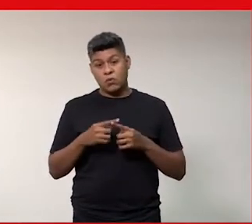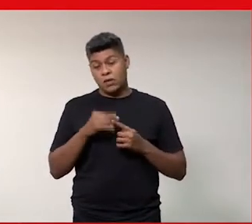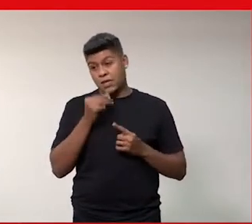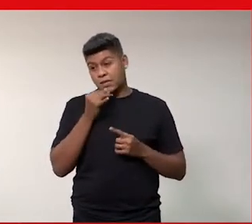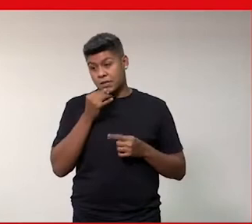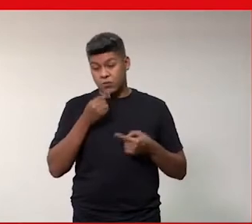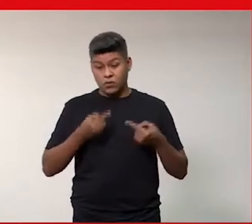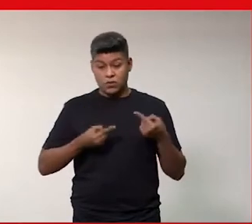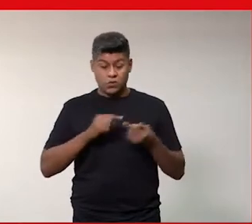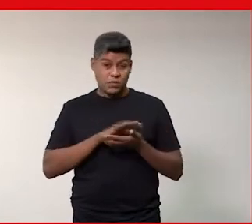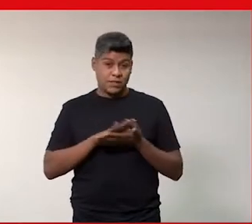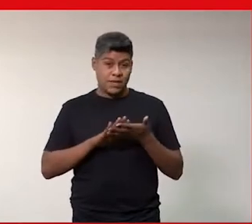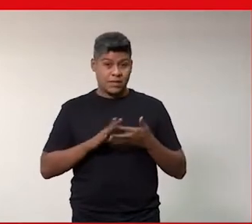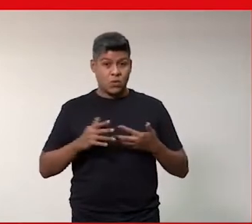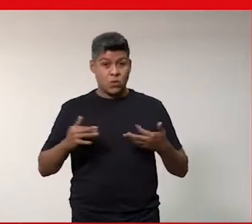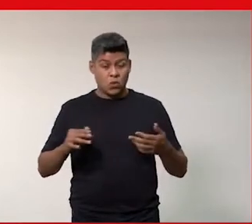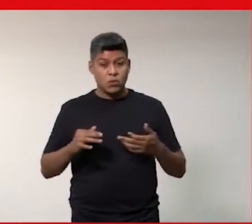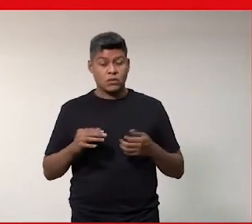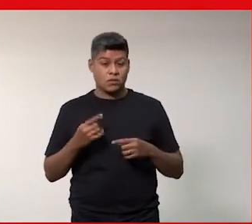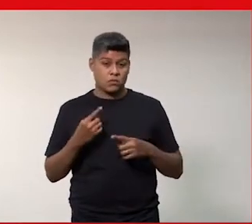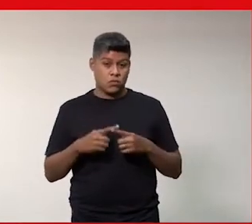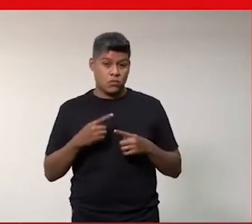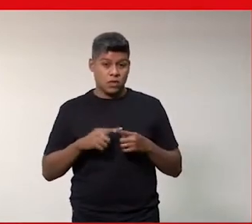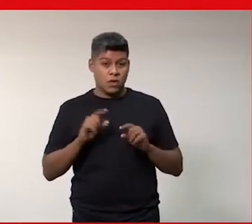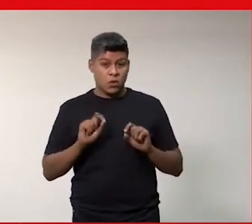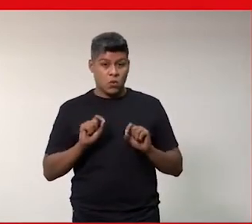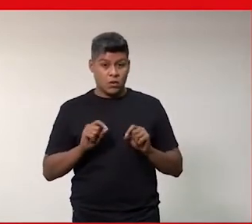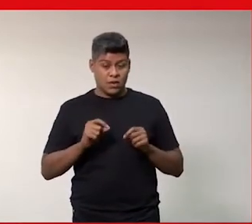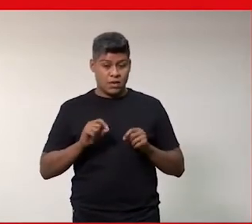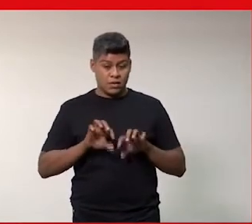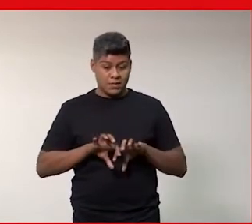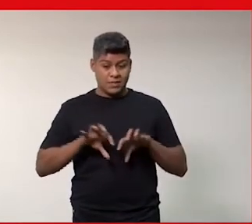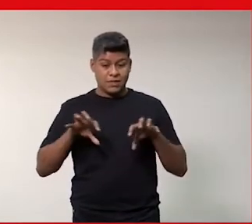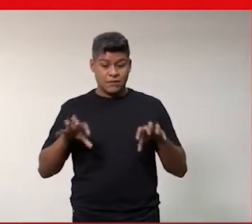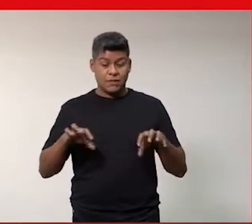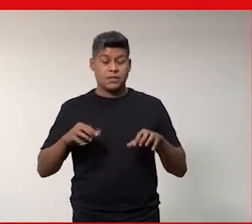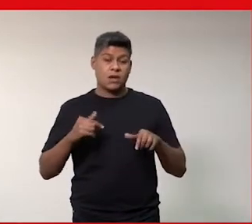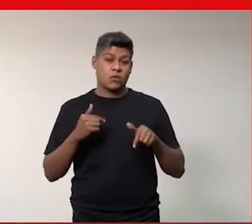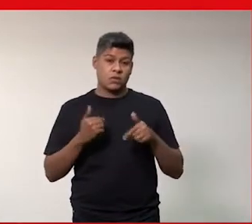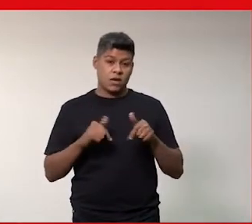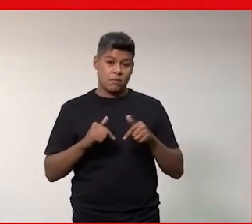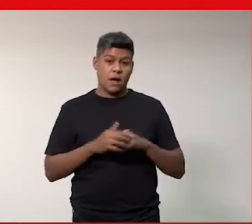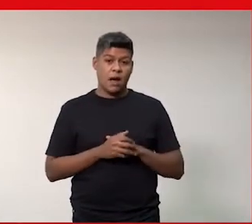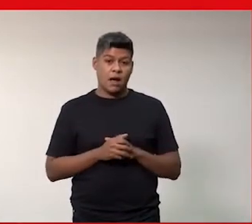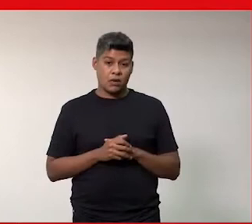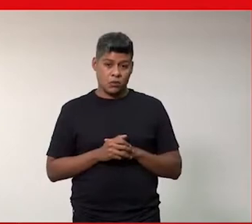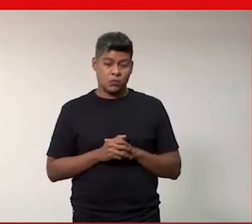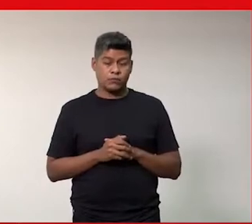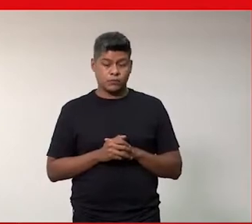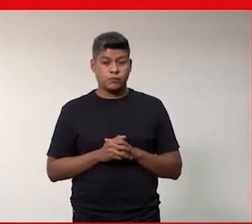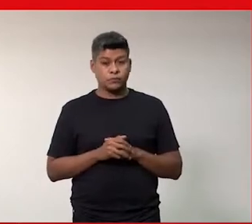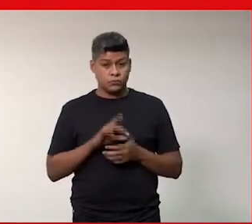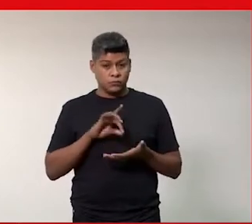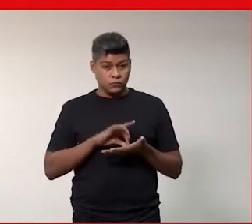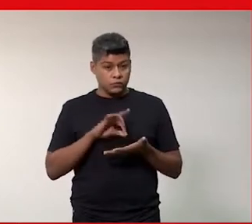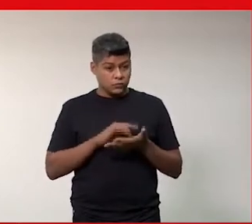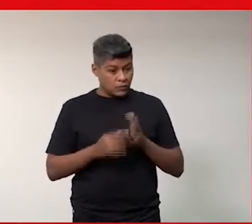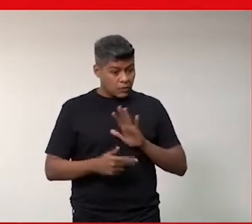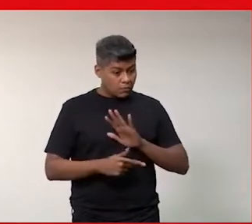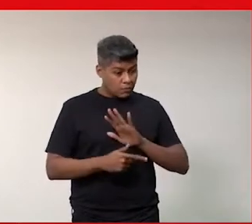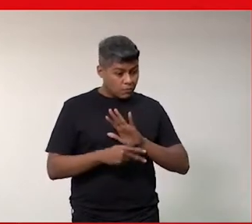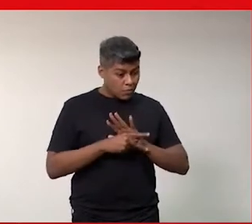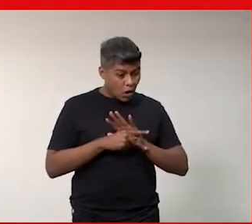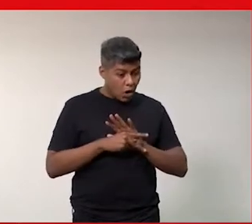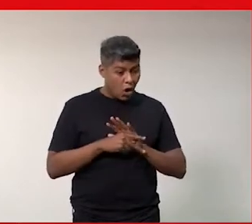discutir a causa que é justamente essa divisão sexual do trabalho, esses estereótipos irreais, esses papéis sociais